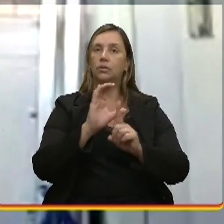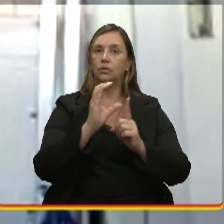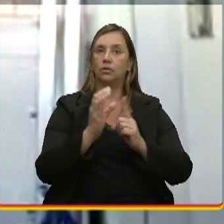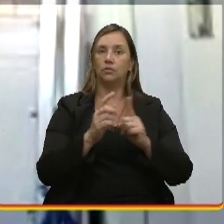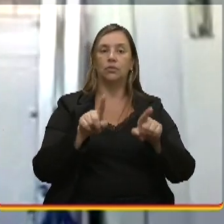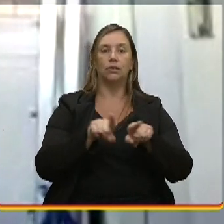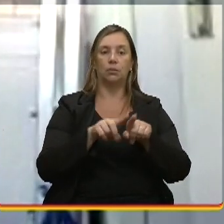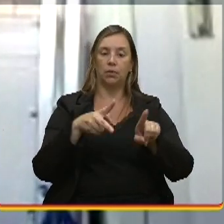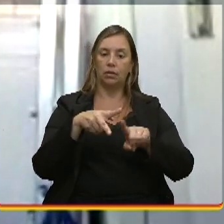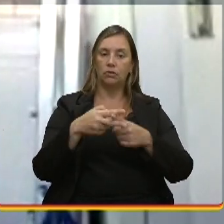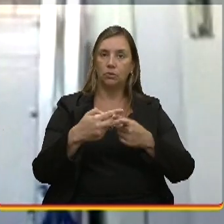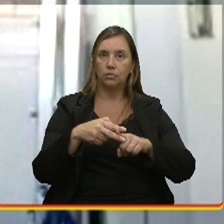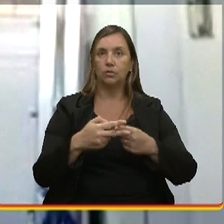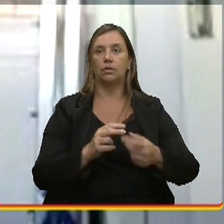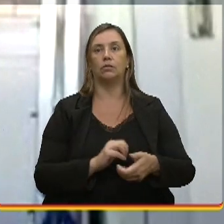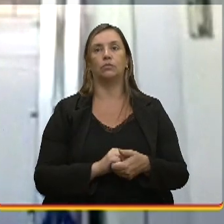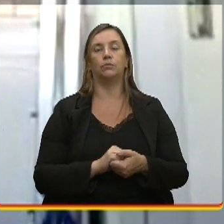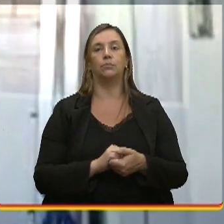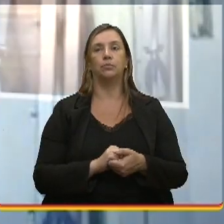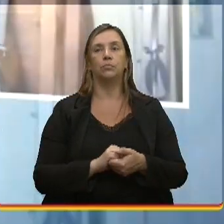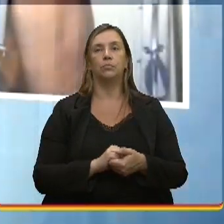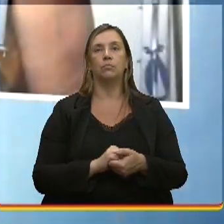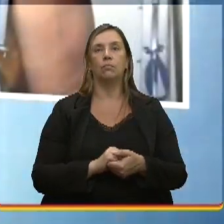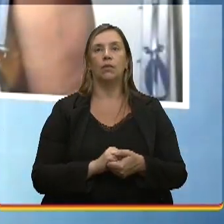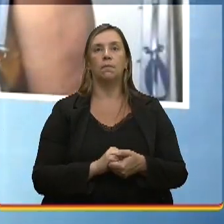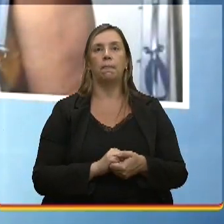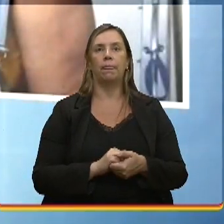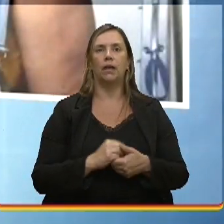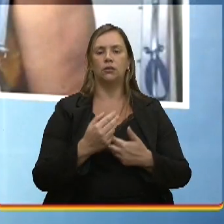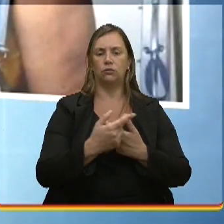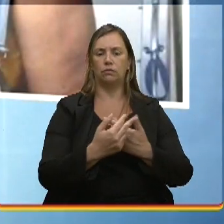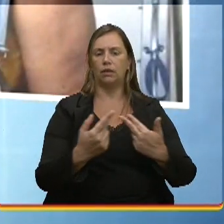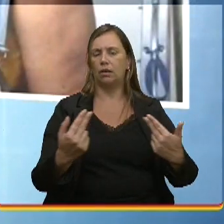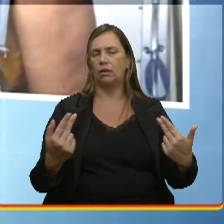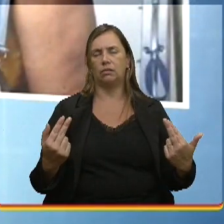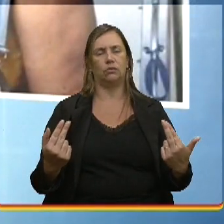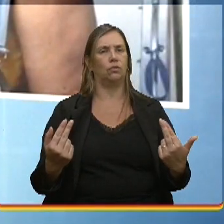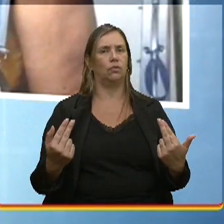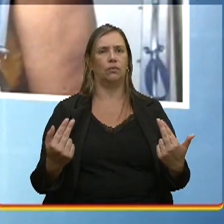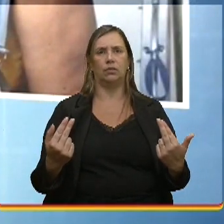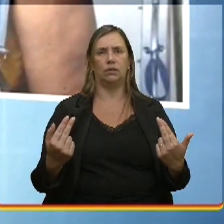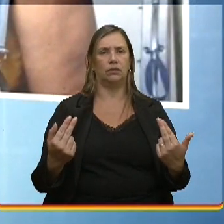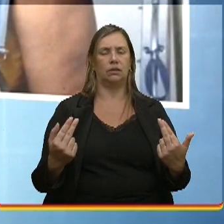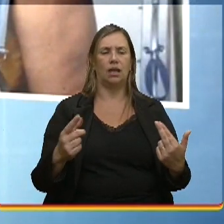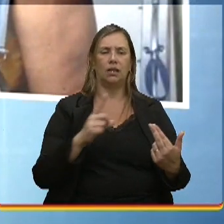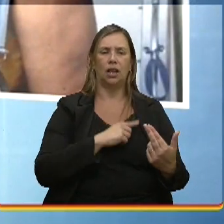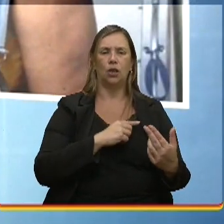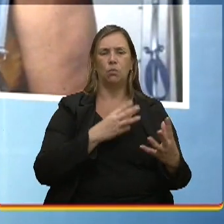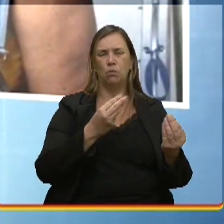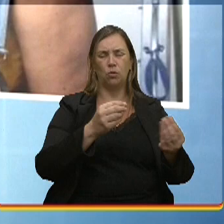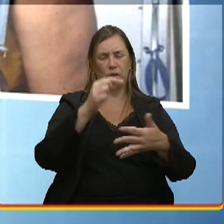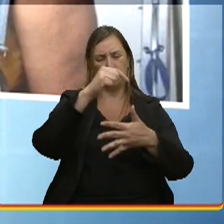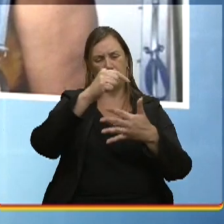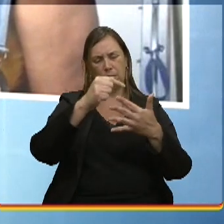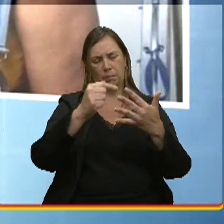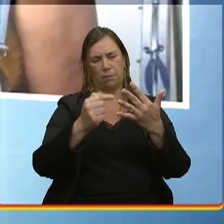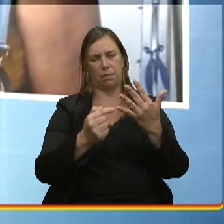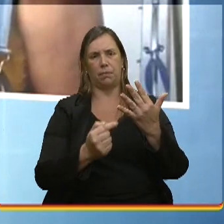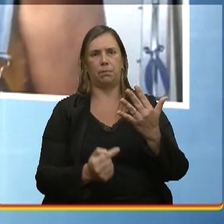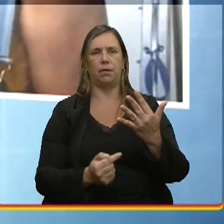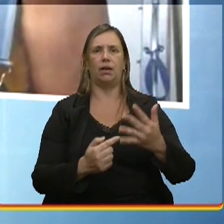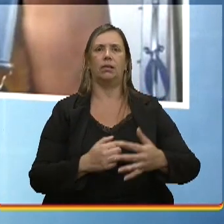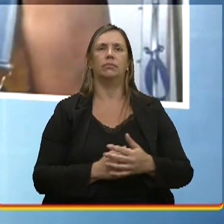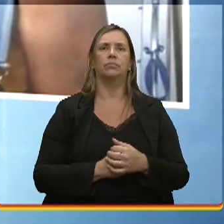reparos, né, perfeito, que tanta coisa, né, Aline, que tem, é um mundo infindável de opções, é uma loucura o que tem,